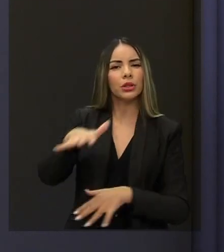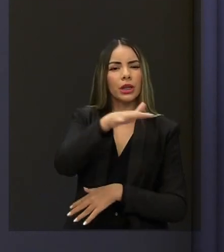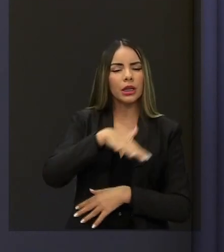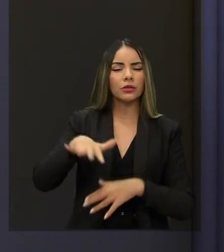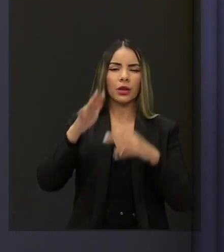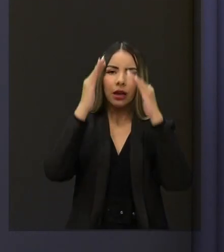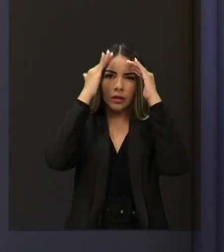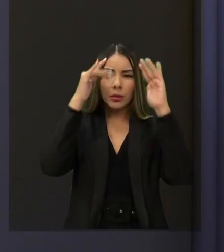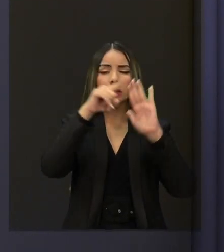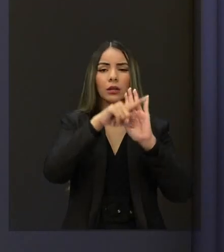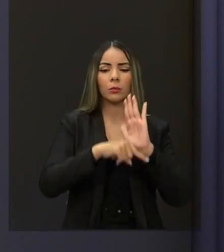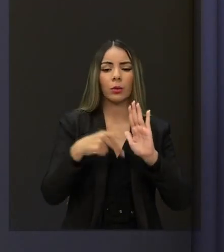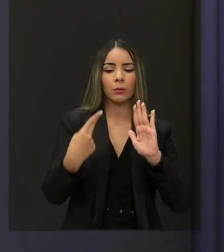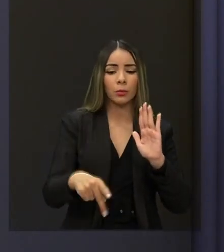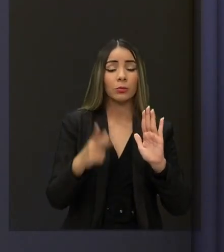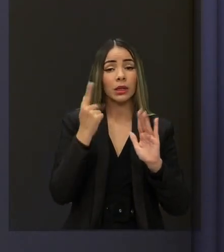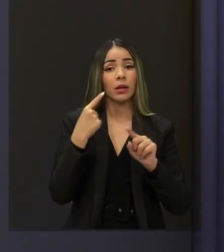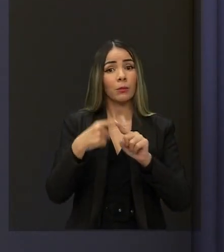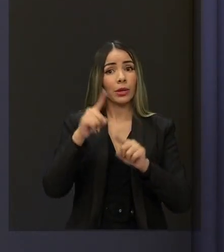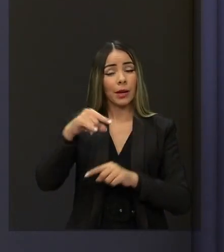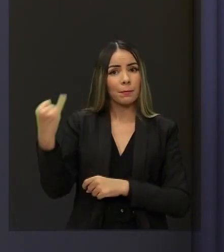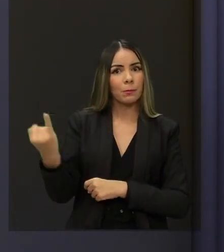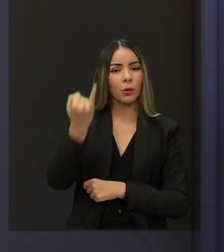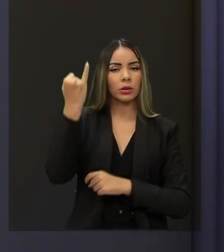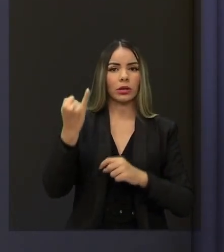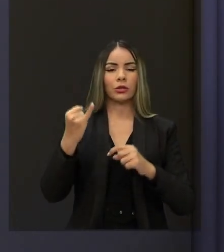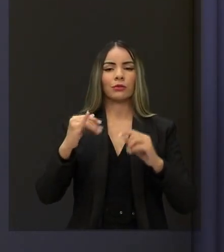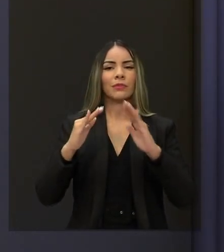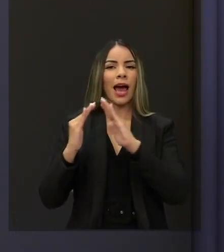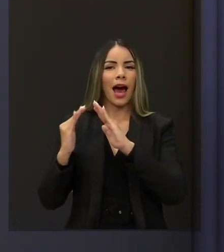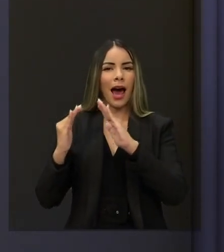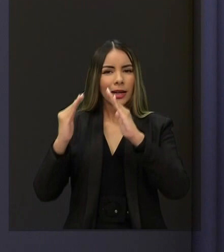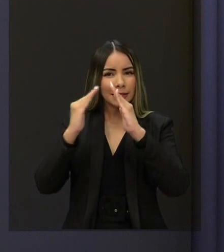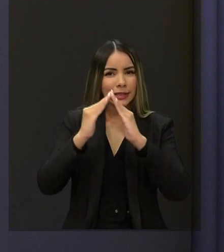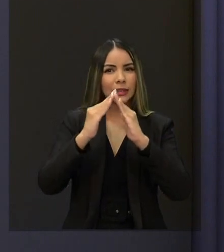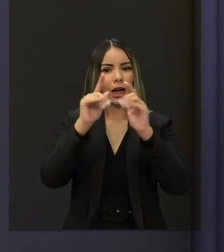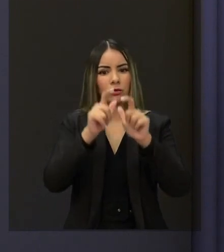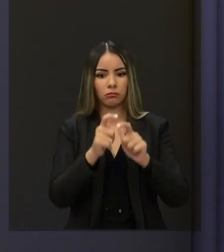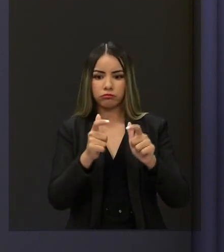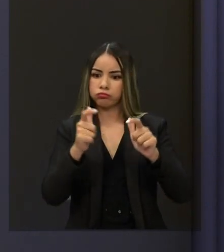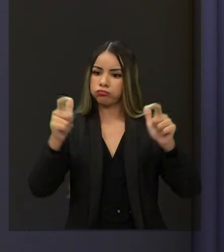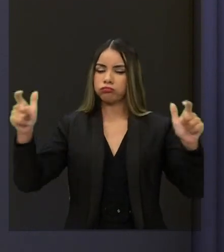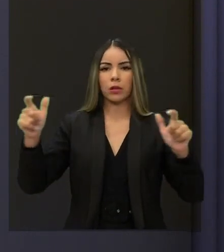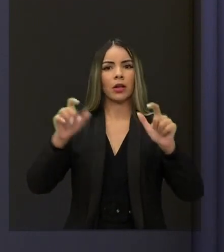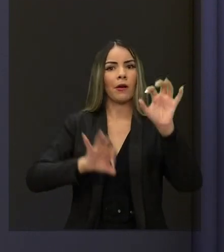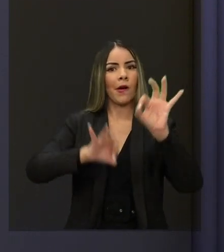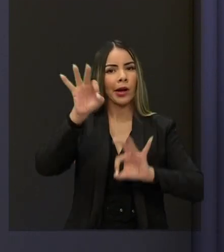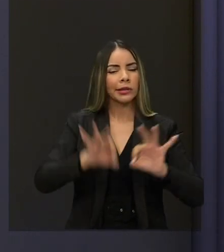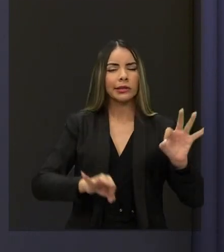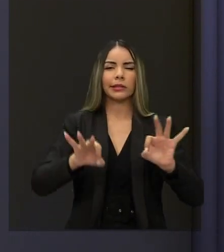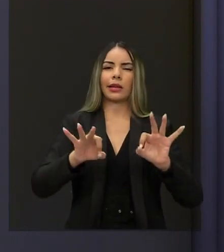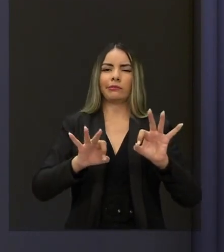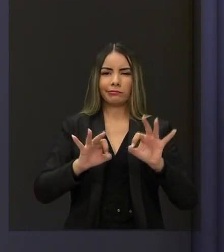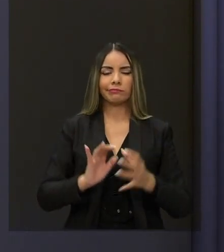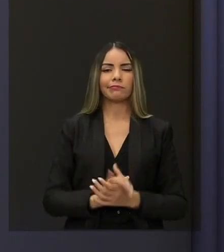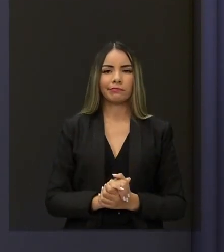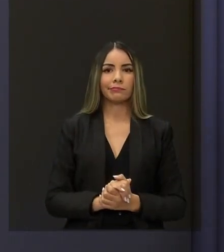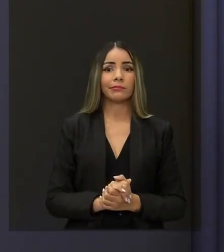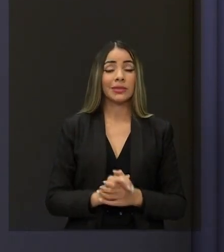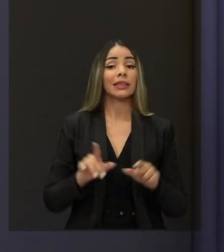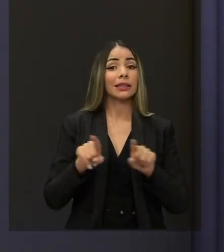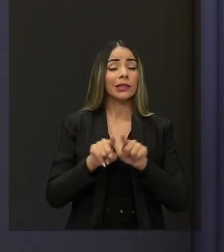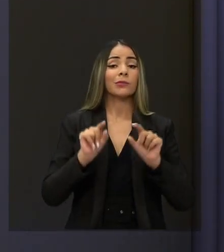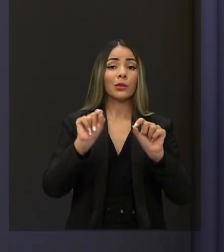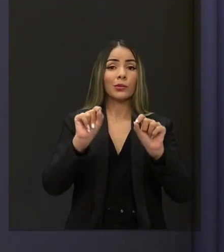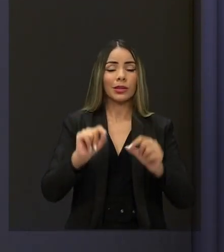porque isso é muito importante para a cidade crescer de maneira planejada e o Estado ajudar os municípios a crescer de maneira ordenada. Da mesma